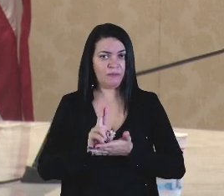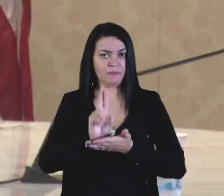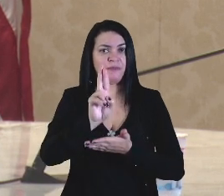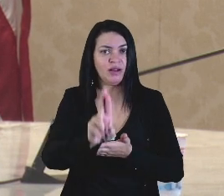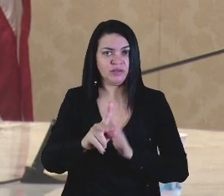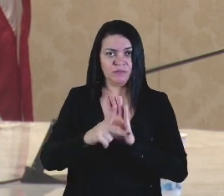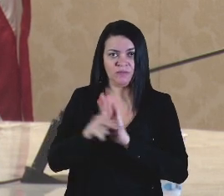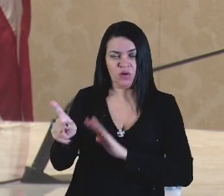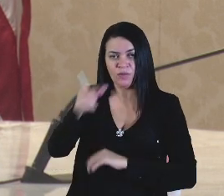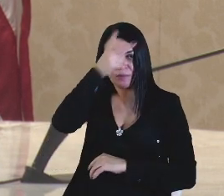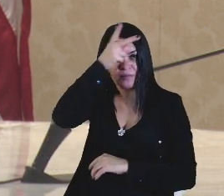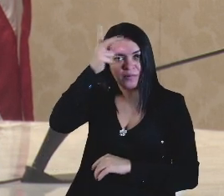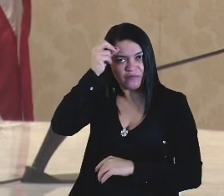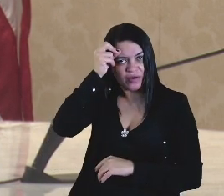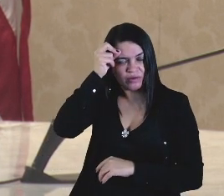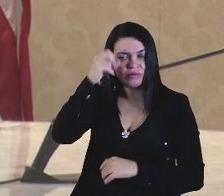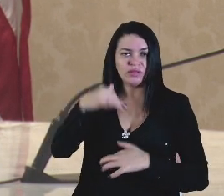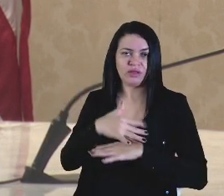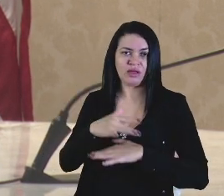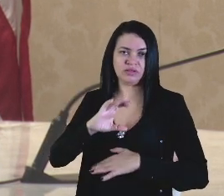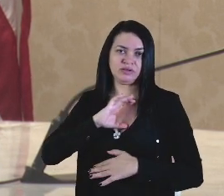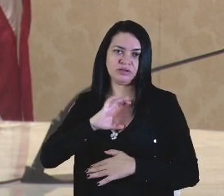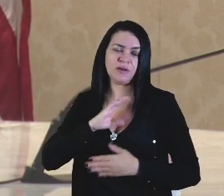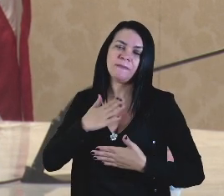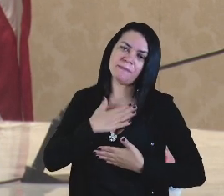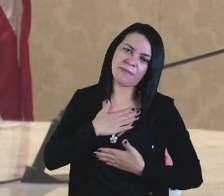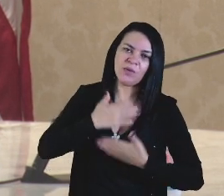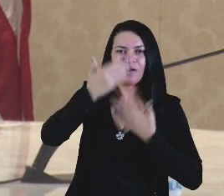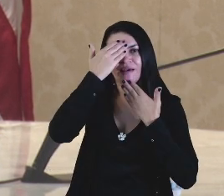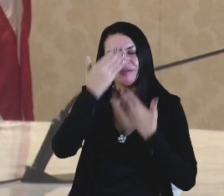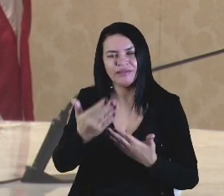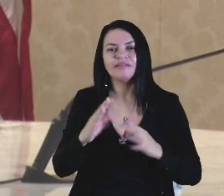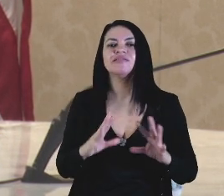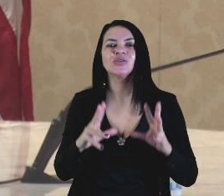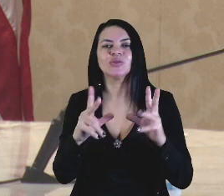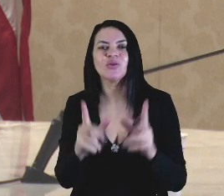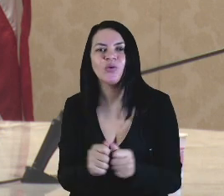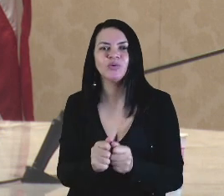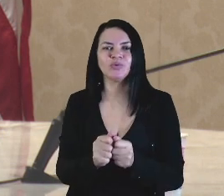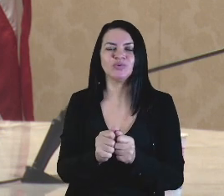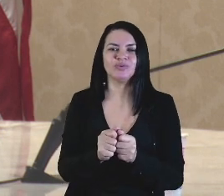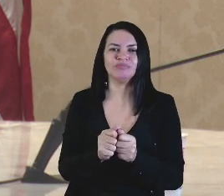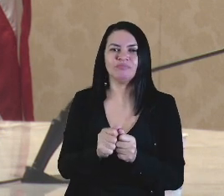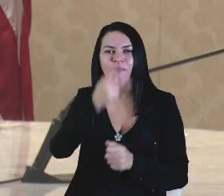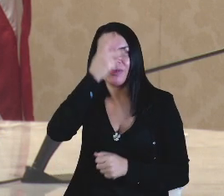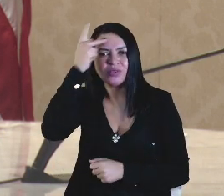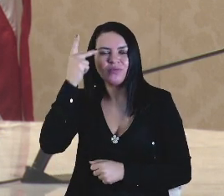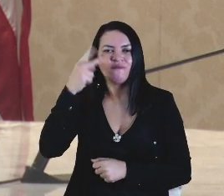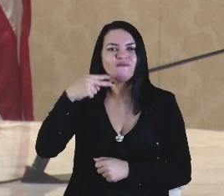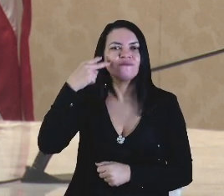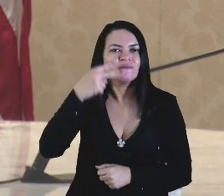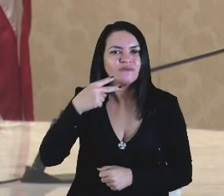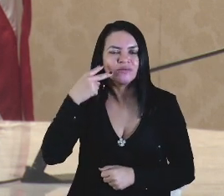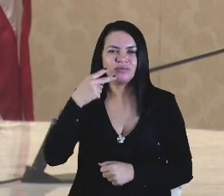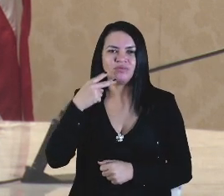Caxias, eleito pela população, o meu agradecimento a todos os políticos de Caxias,